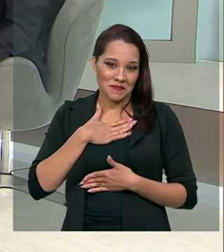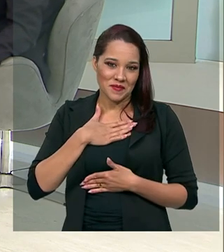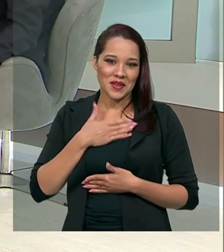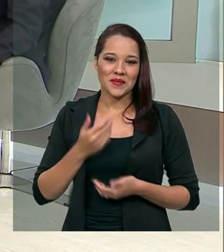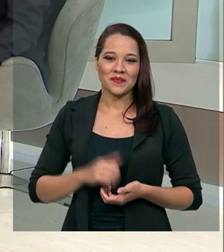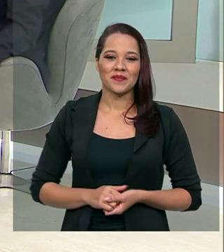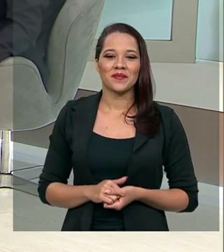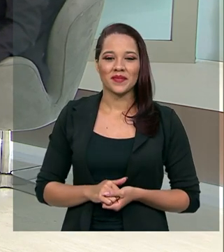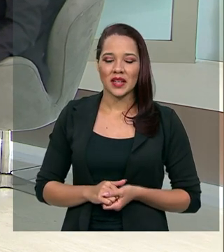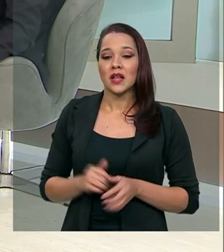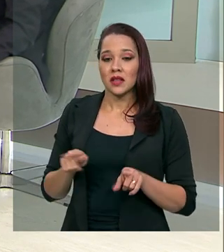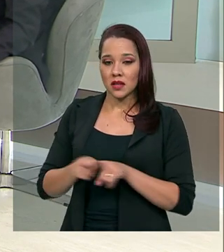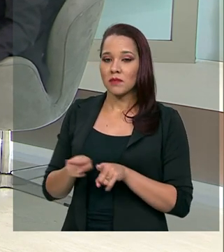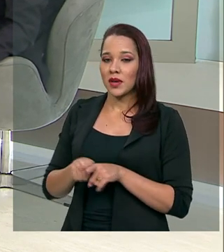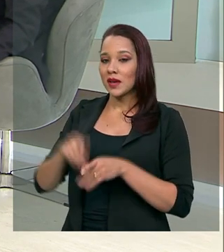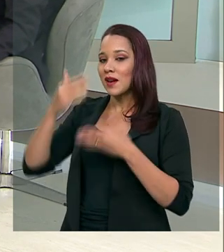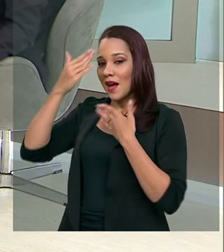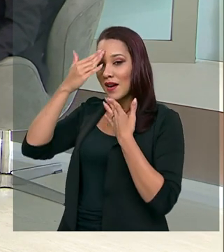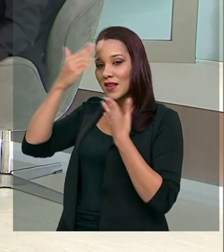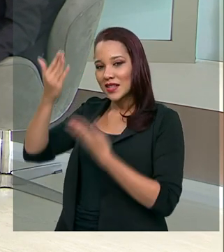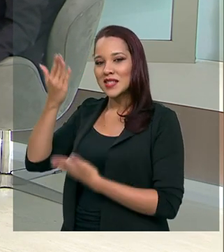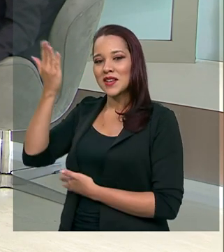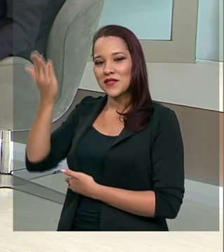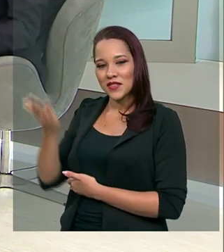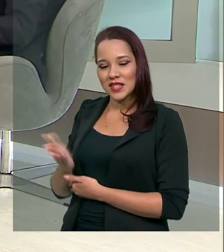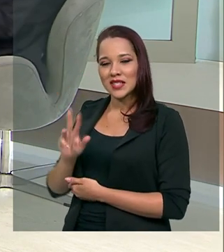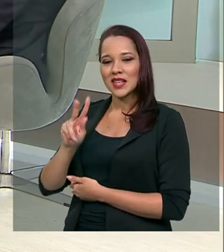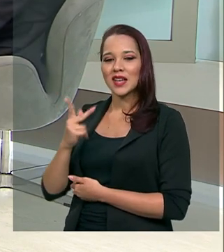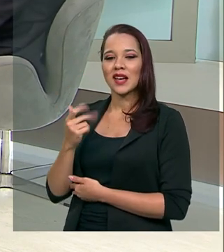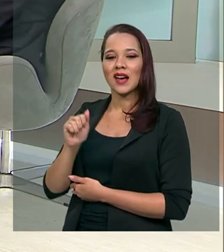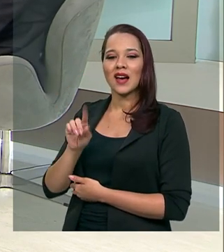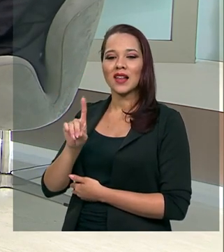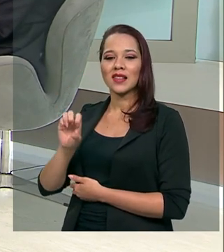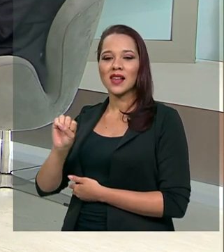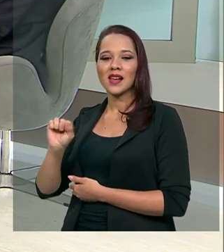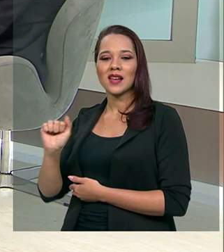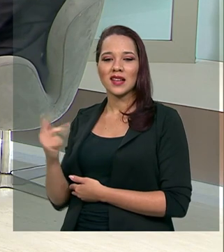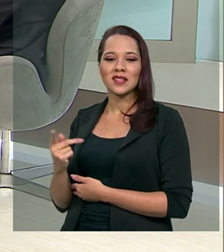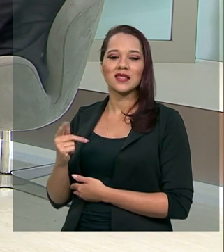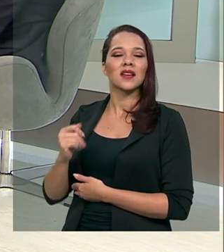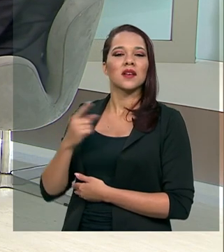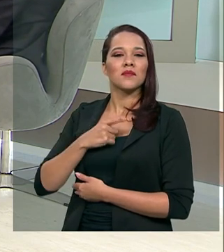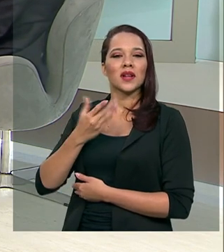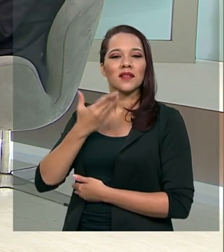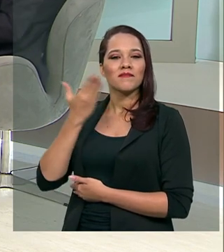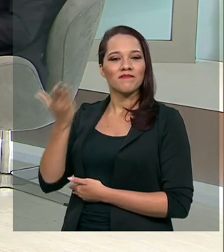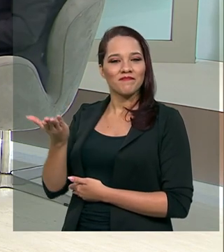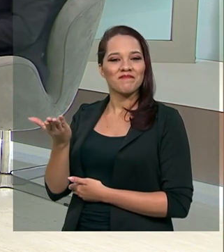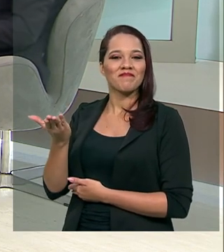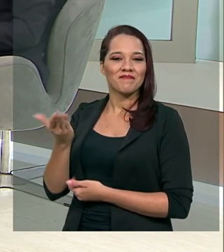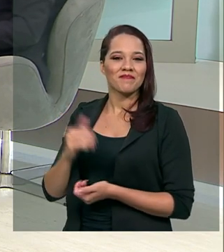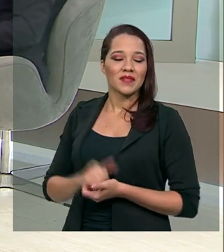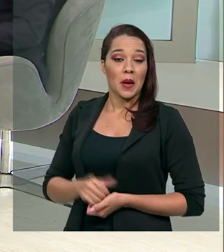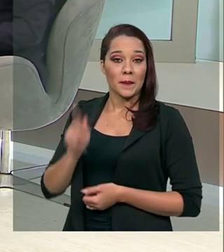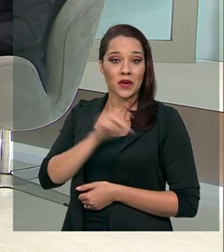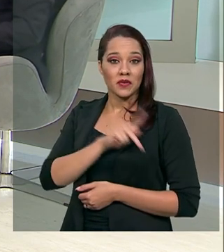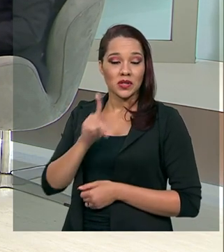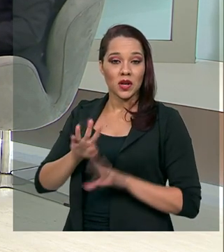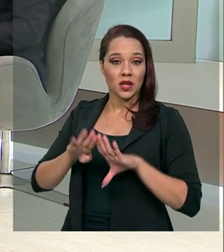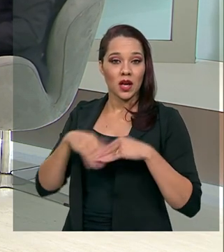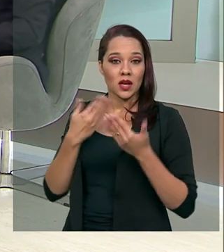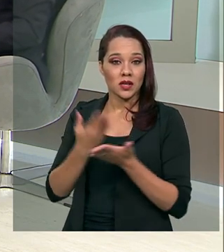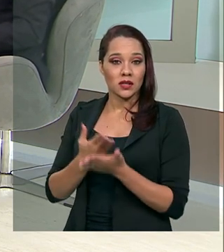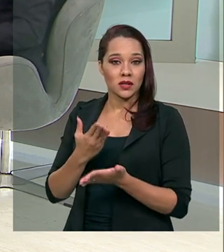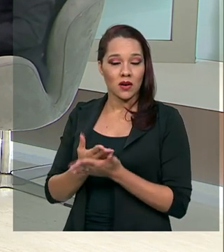Obrigado. E eu também agradeço a você, Radassa, pela participação. Radassa Santana, professora da escola